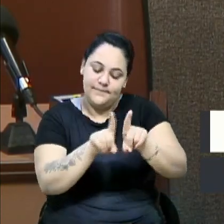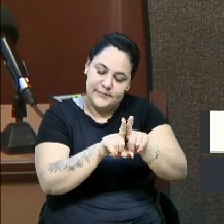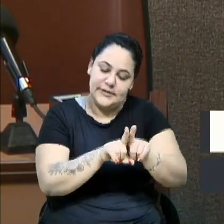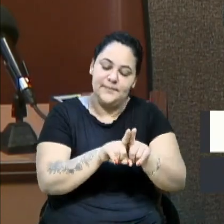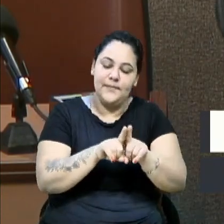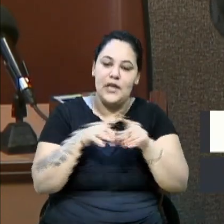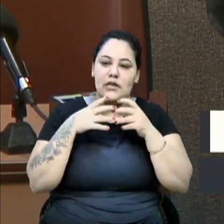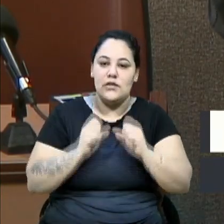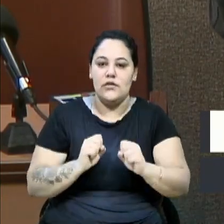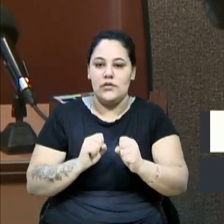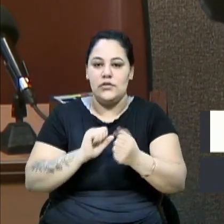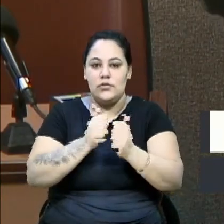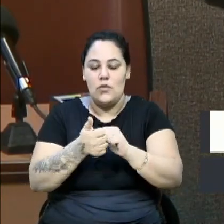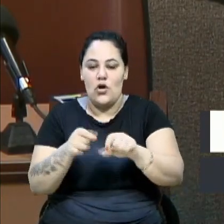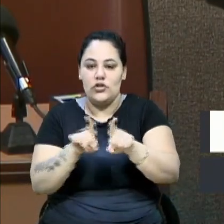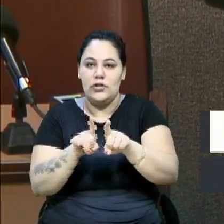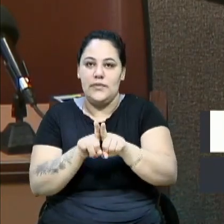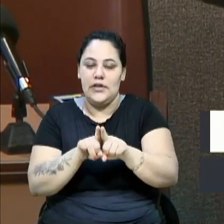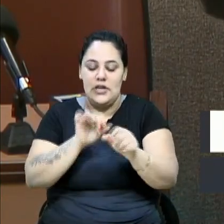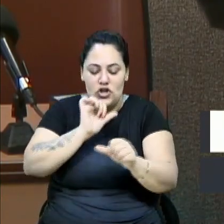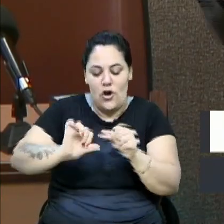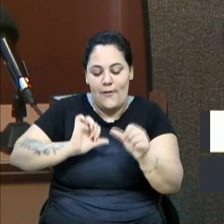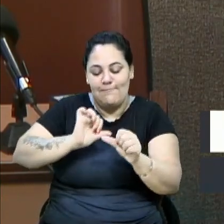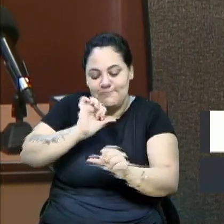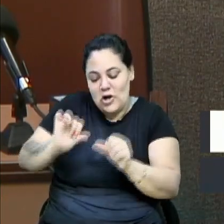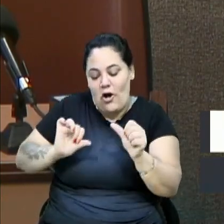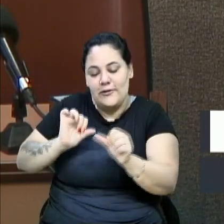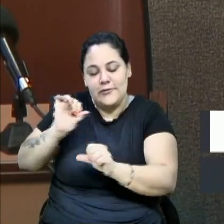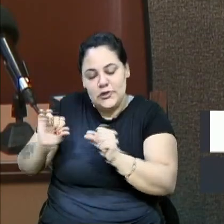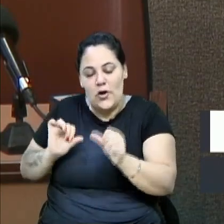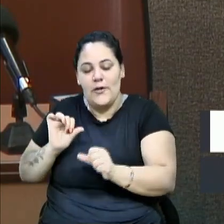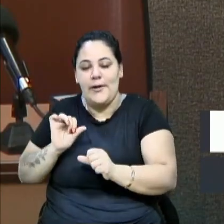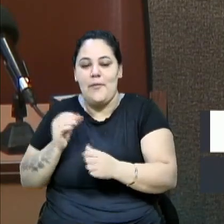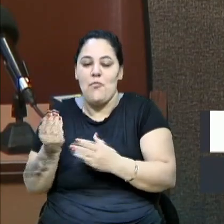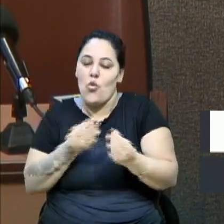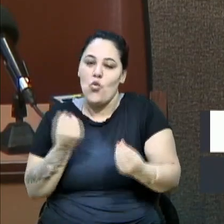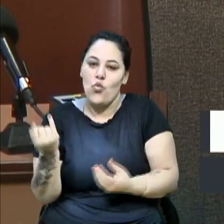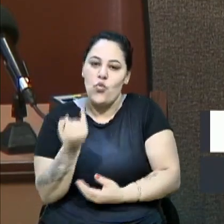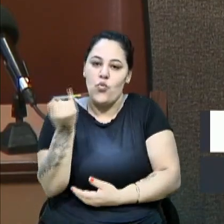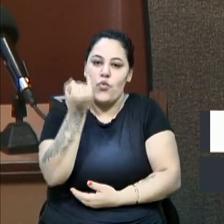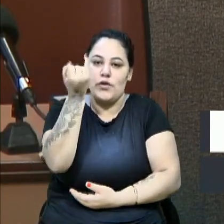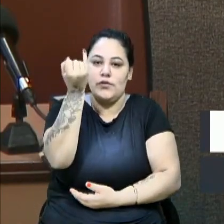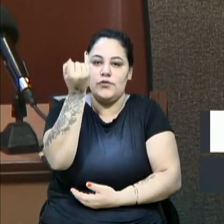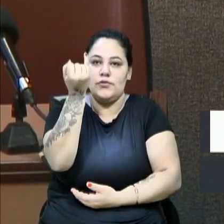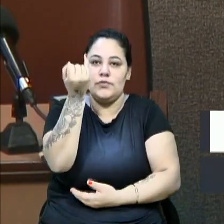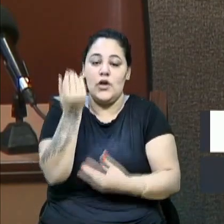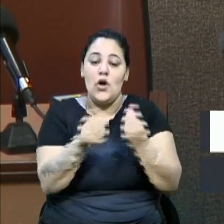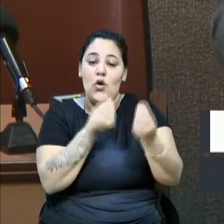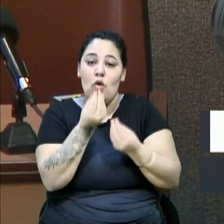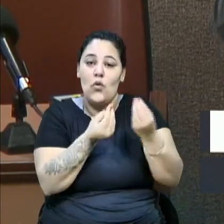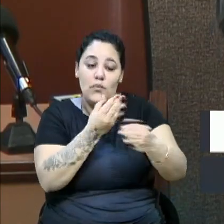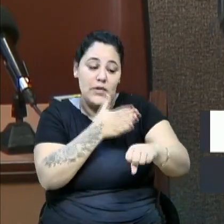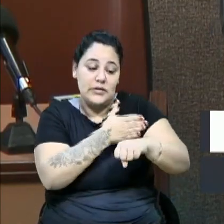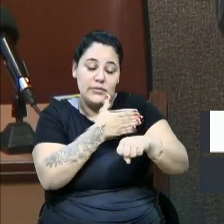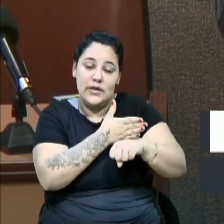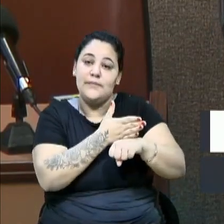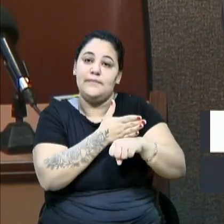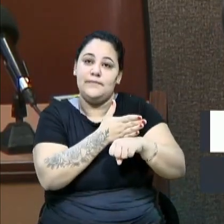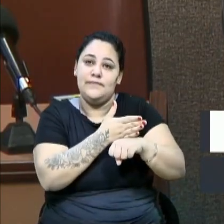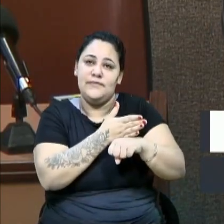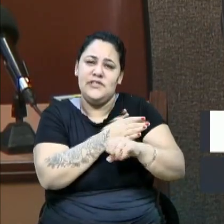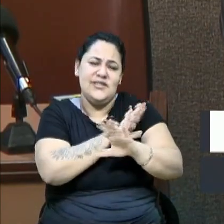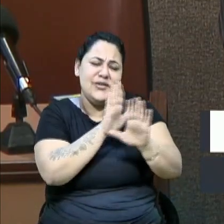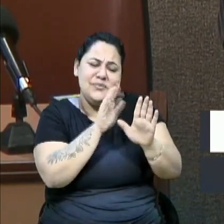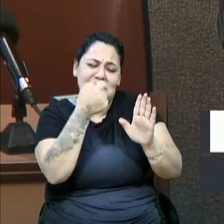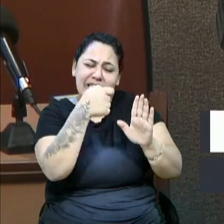esporte e lazer, e mudanças e alterações como essa do FIA Esporte são muito importantes. Eu nem vou me deter,